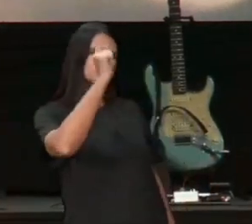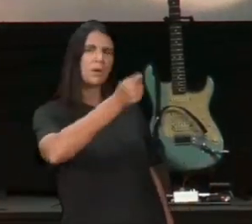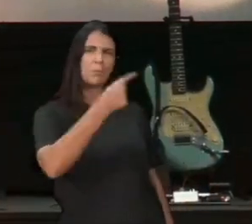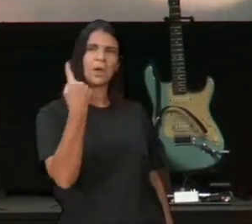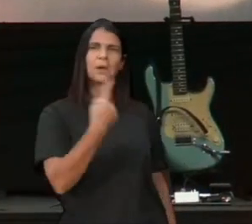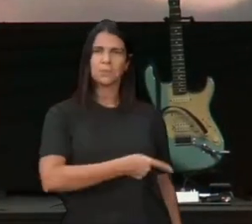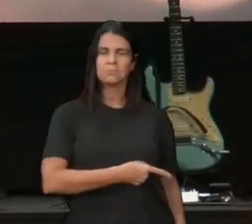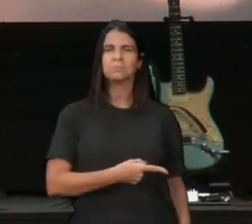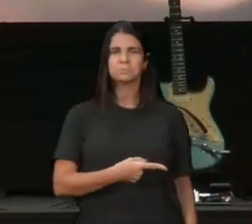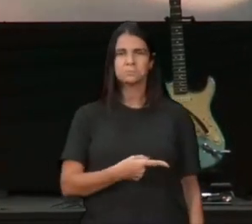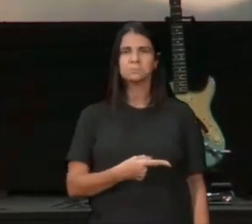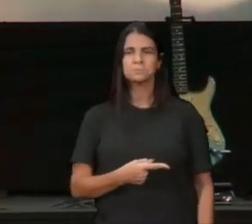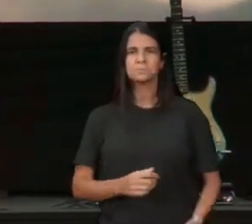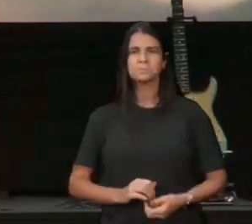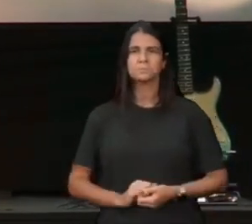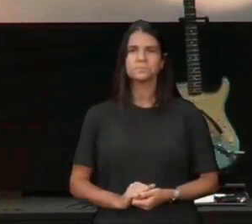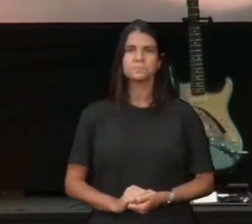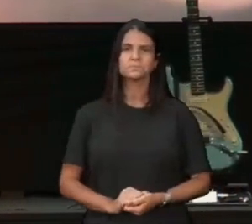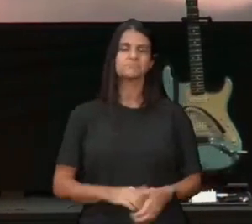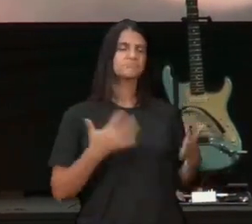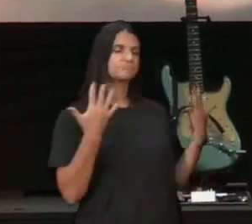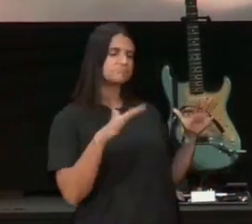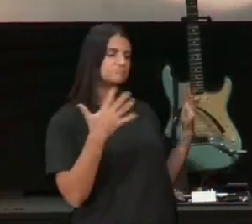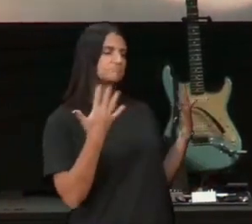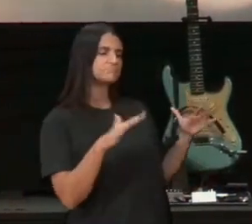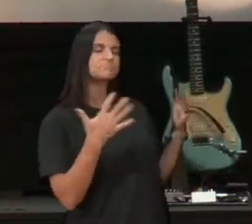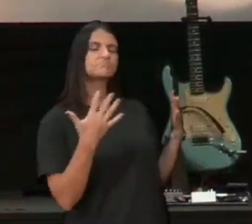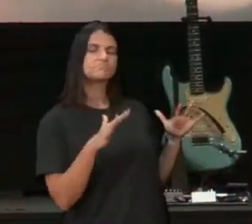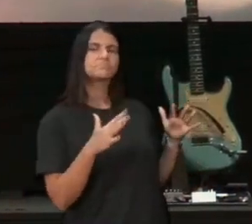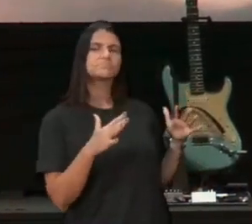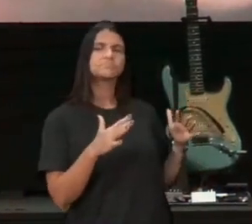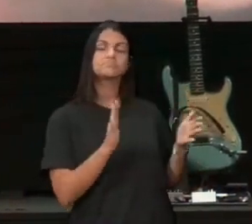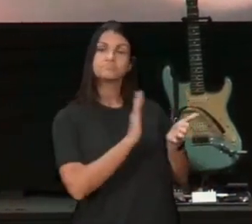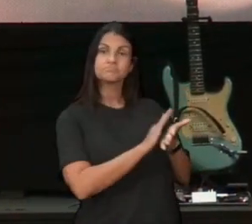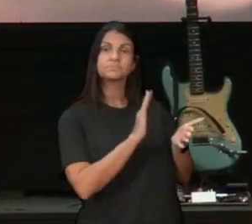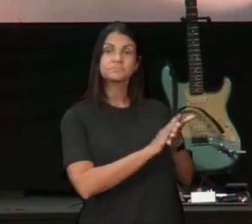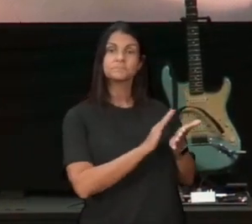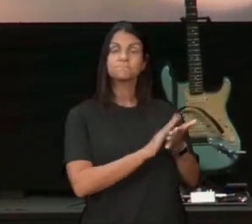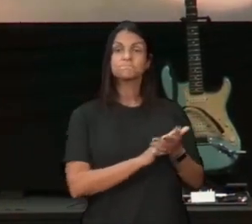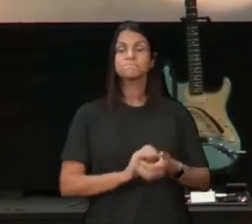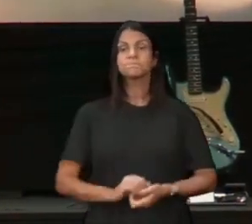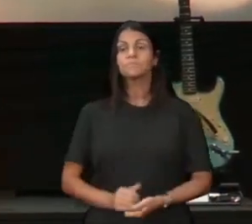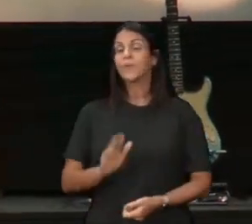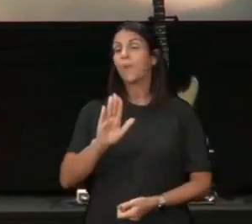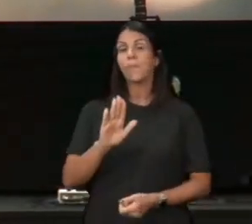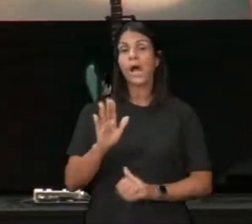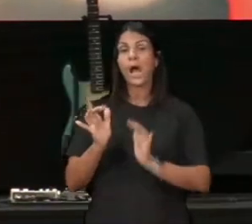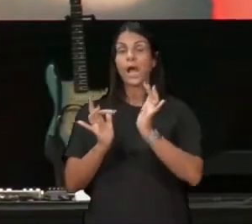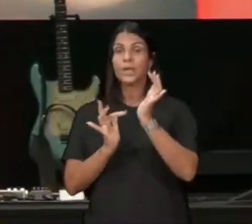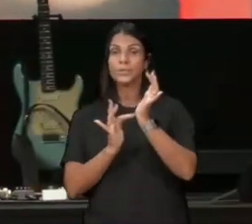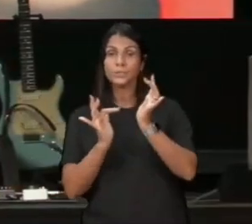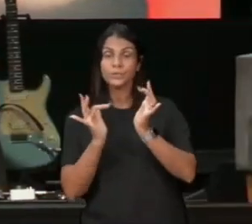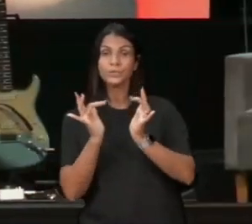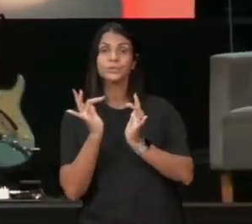o centurião, mas quando Jesus está indo para a casa do centurião, o centurião poderia falar assim,